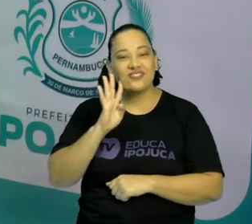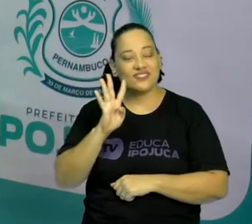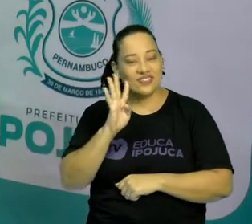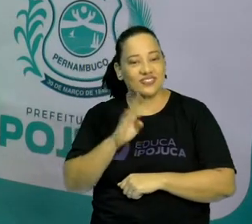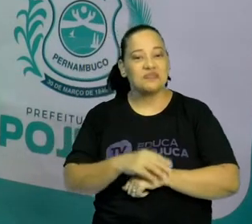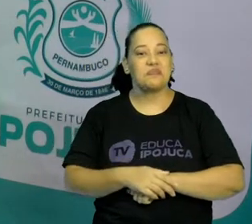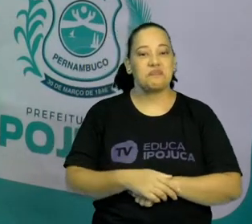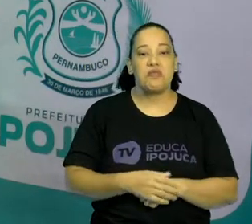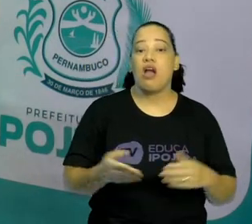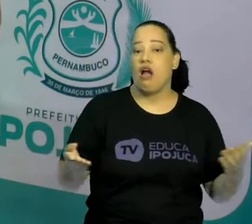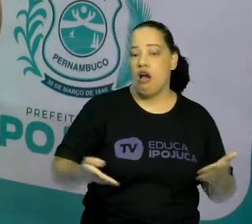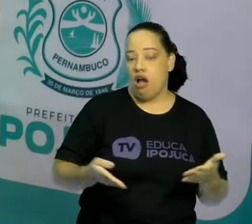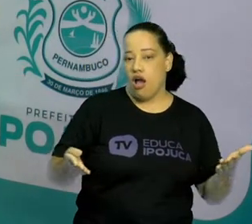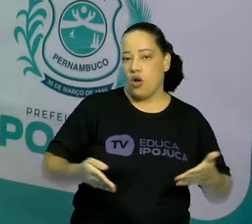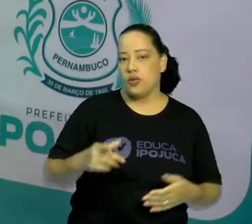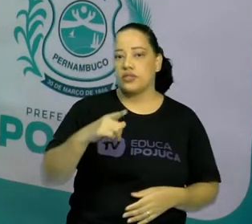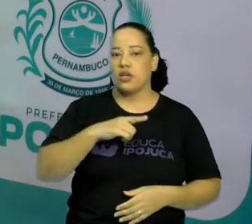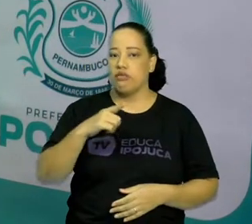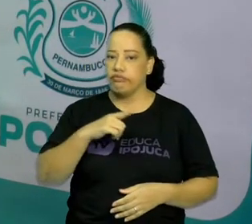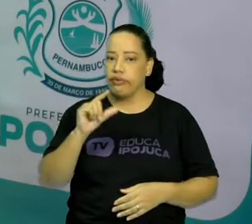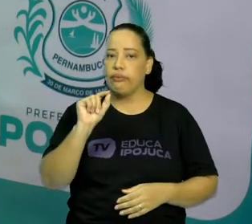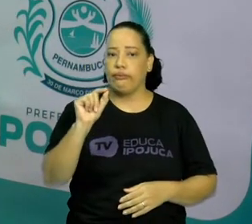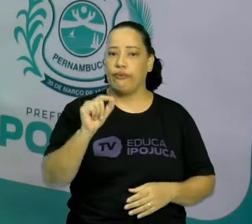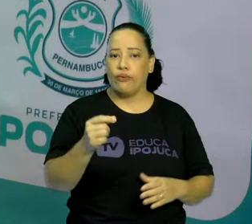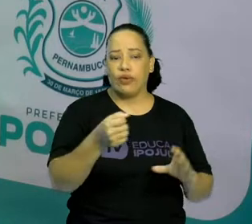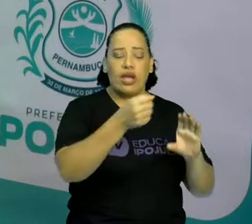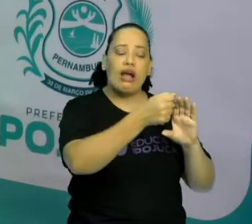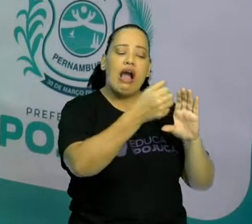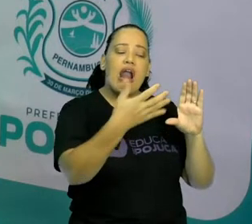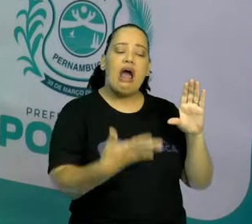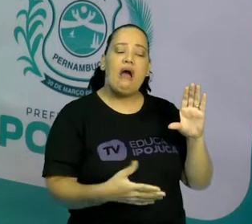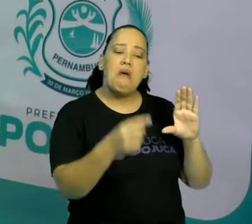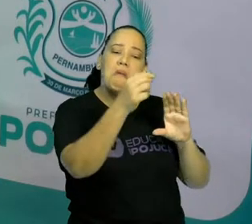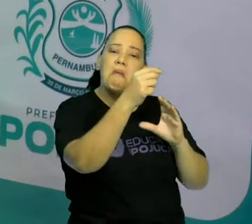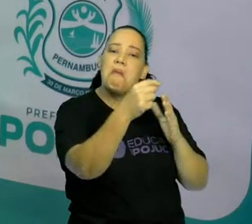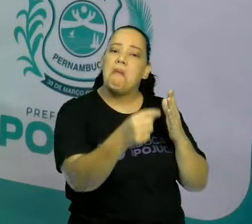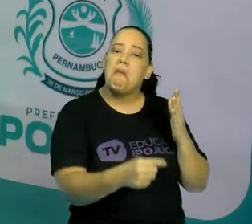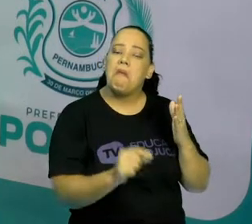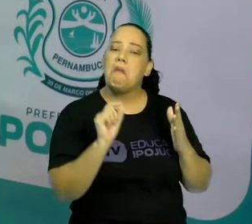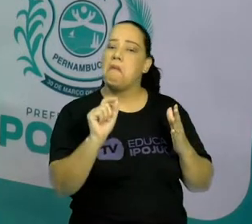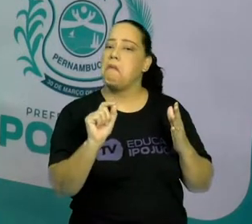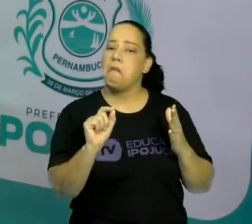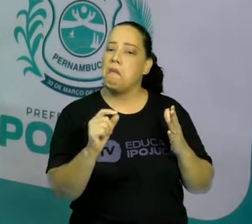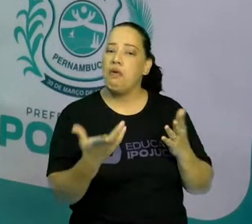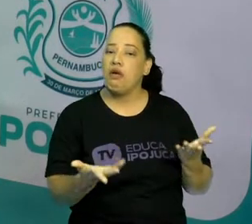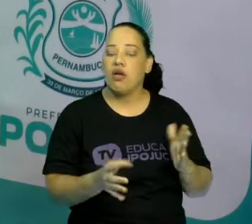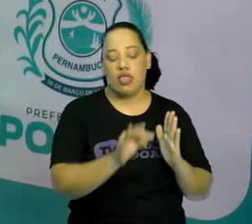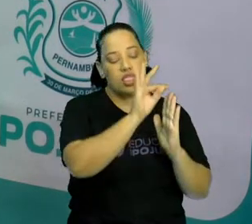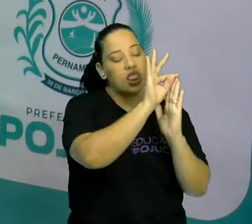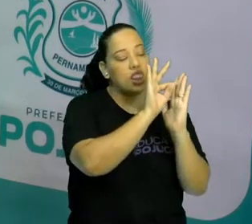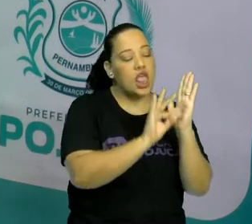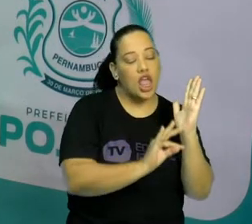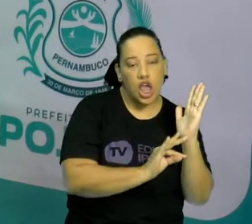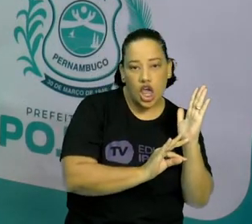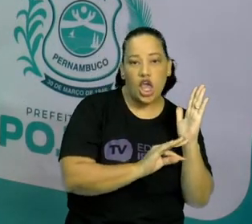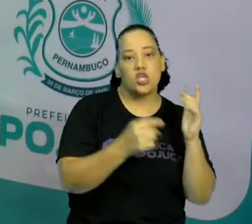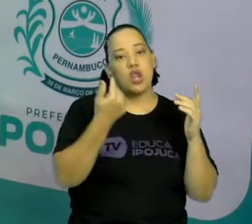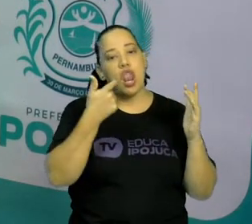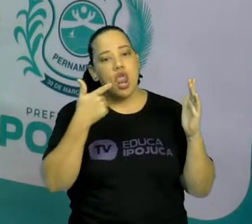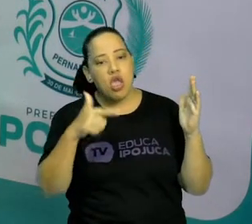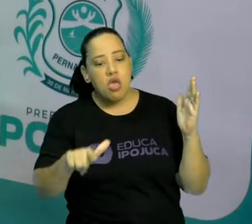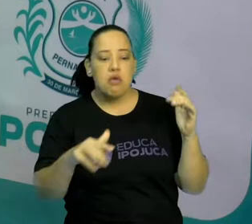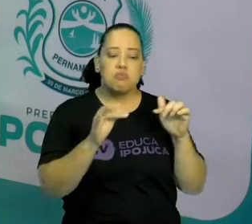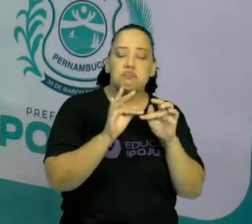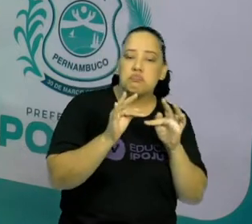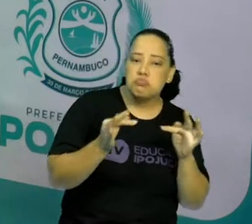algumas características das cantigas. As cantigas são textos com linguagem simples